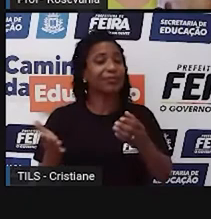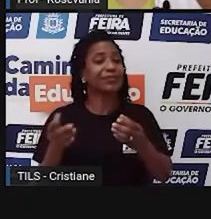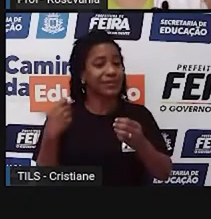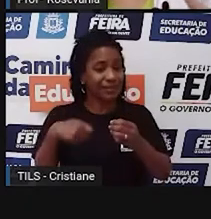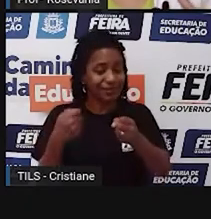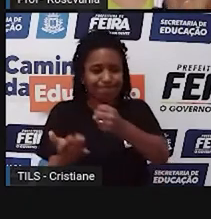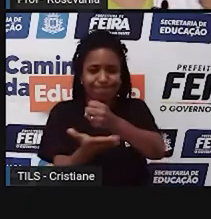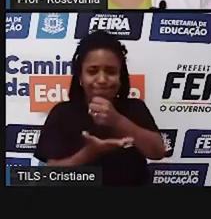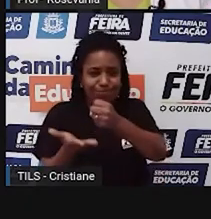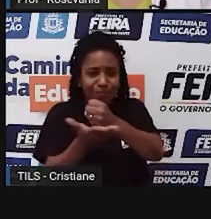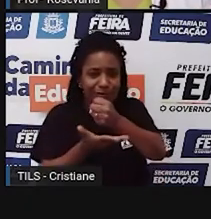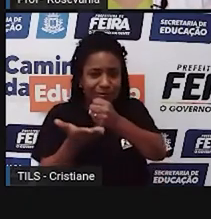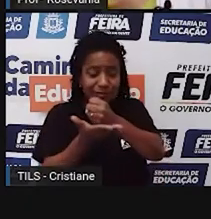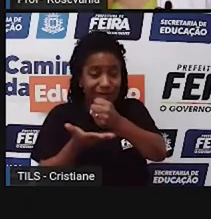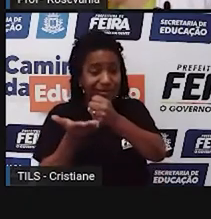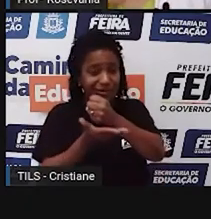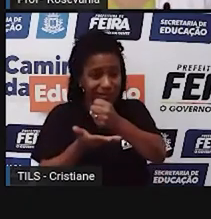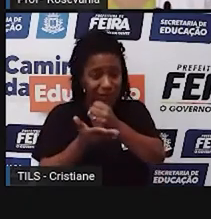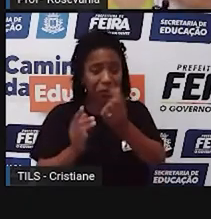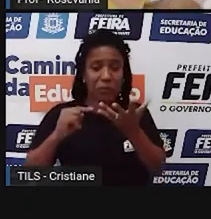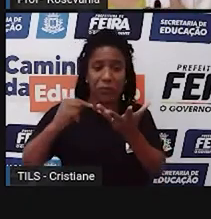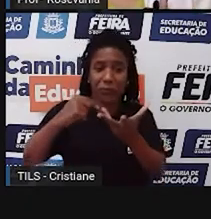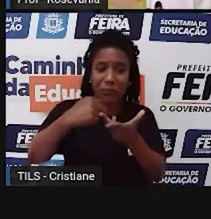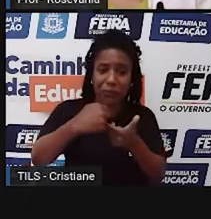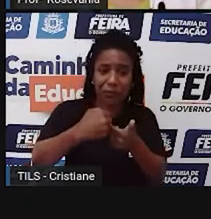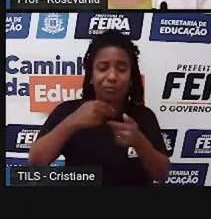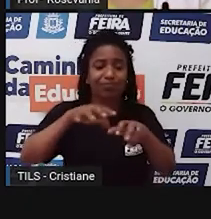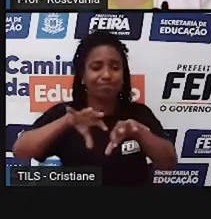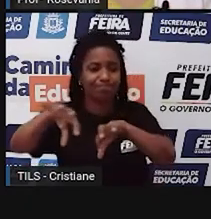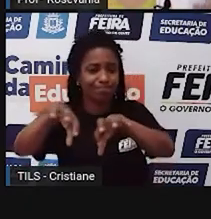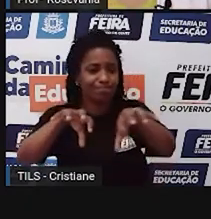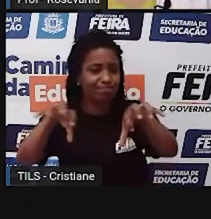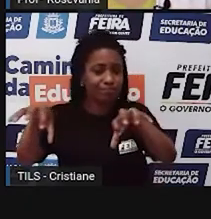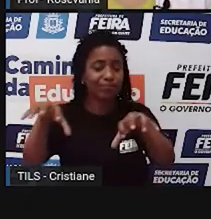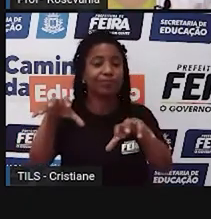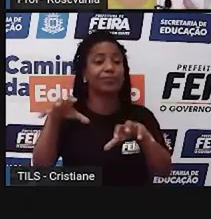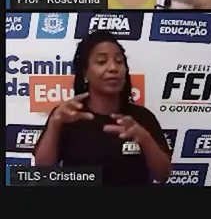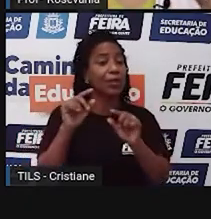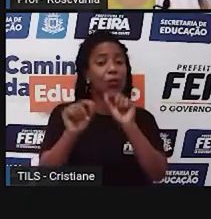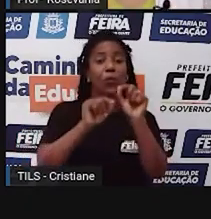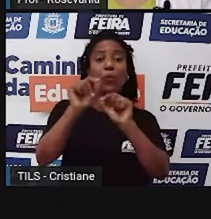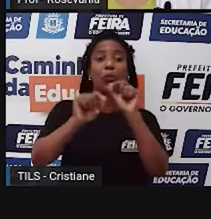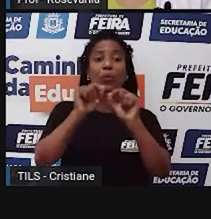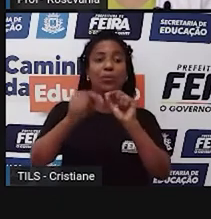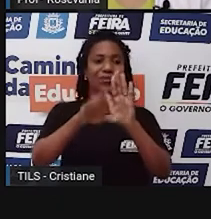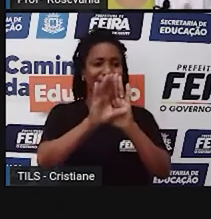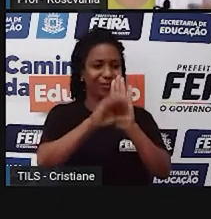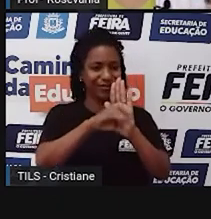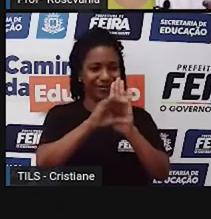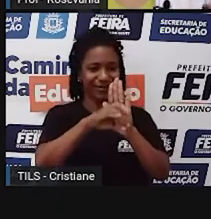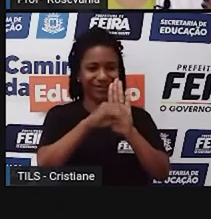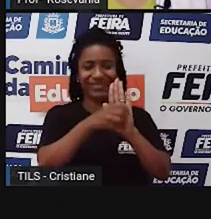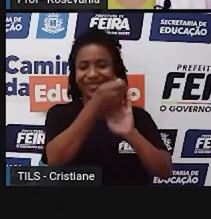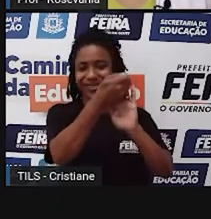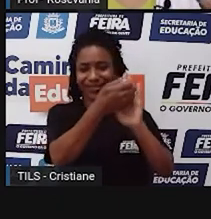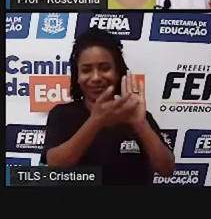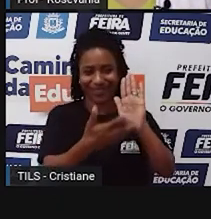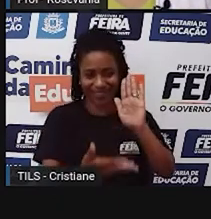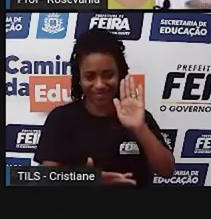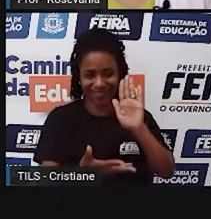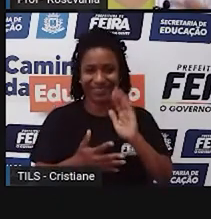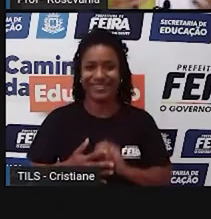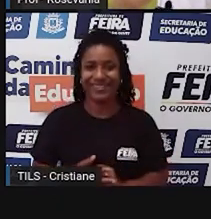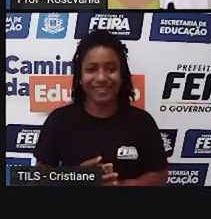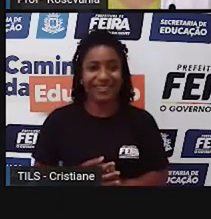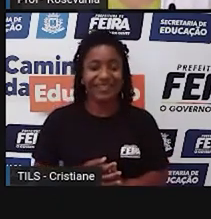que é para quando a gente está falando, você não confundir uma coisa com a outra. A partir de agora, nós já vamos, né, começar, digamos